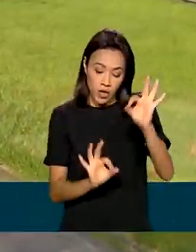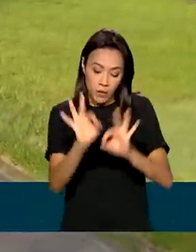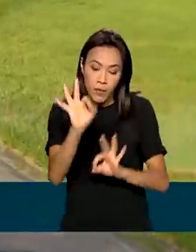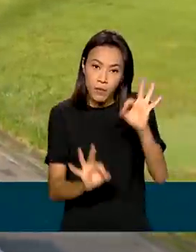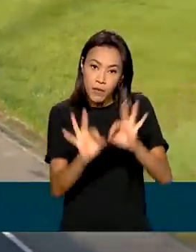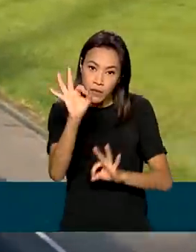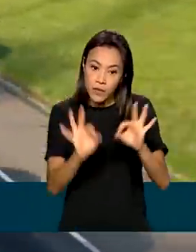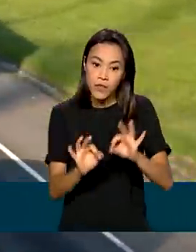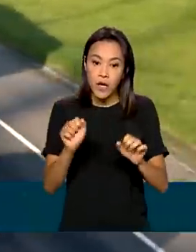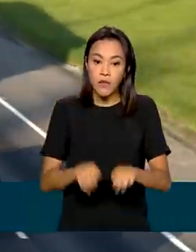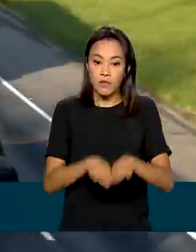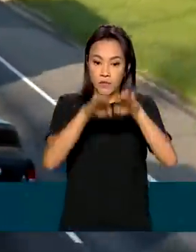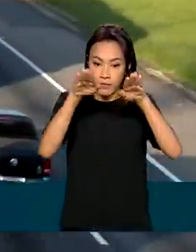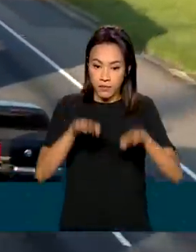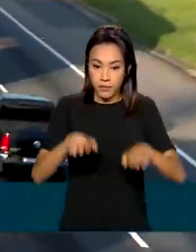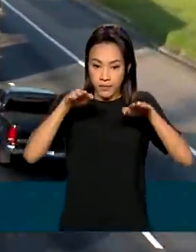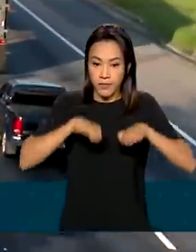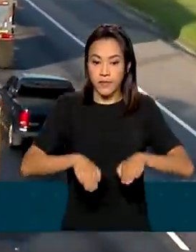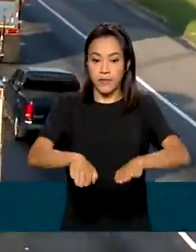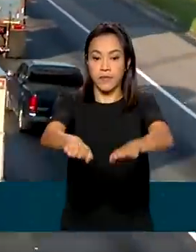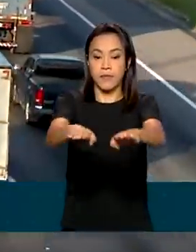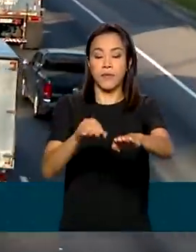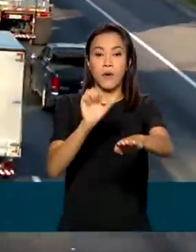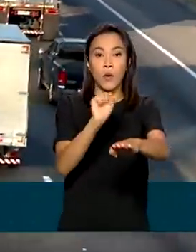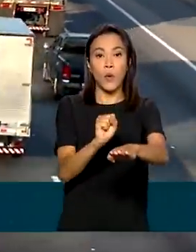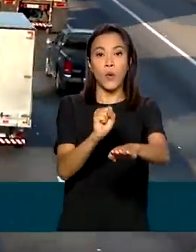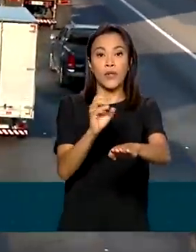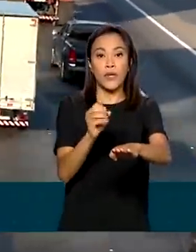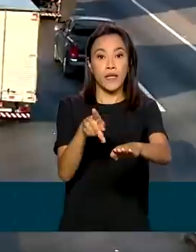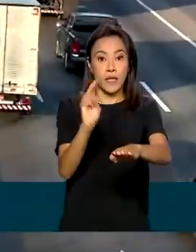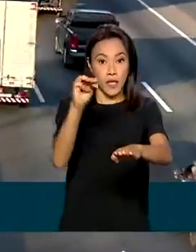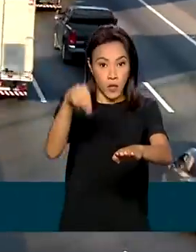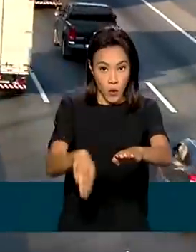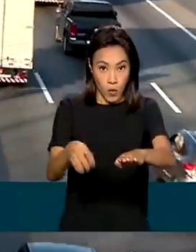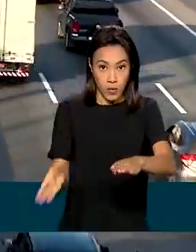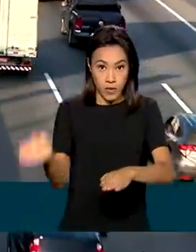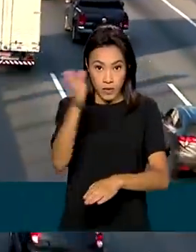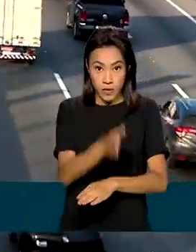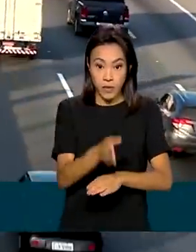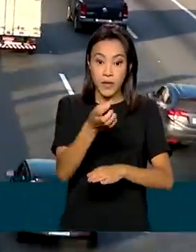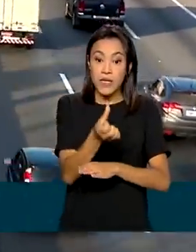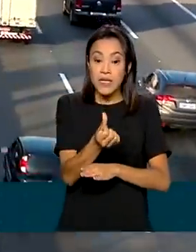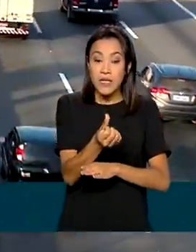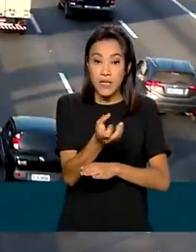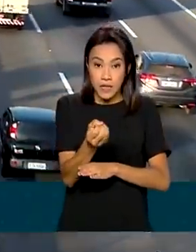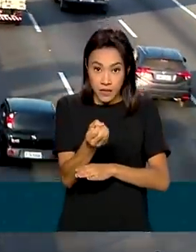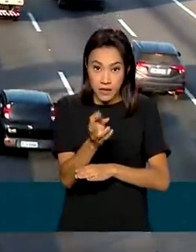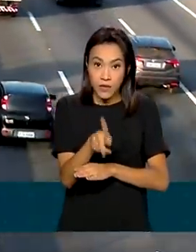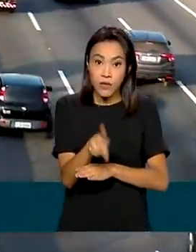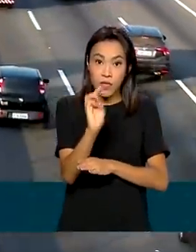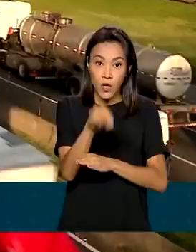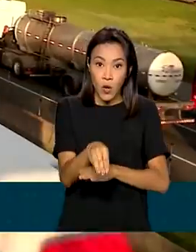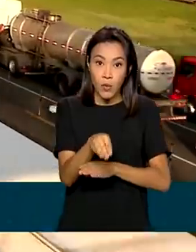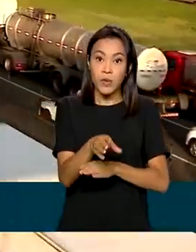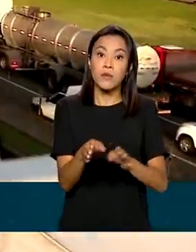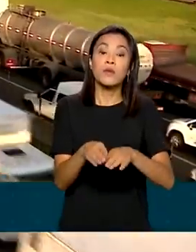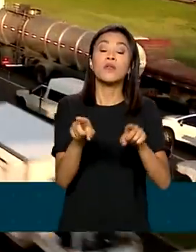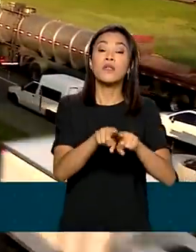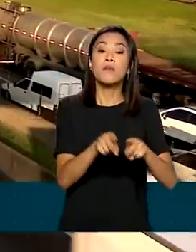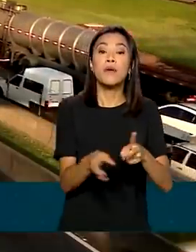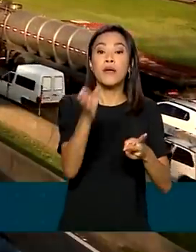está a duplicação de 80 quilômetros da BR-101, 600 quilômetros de faixas adicionais e um mínimo de